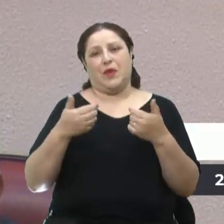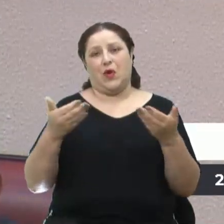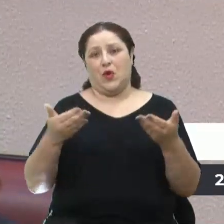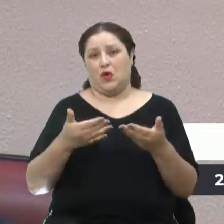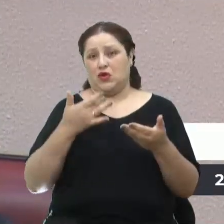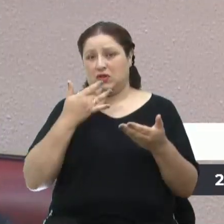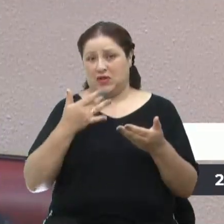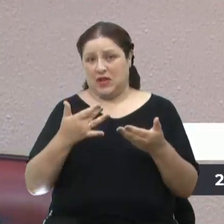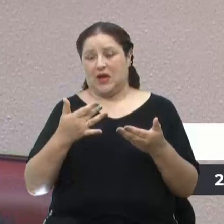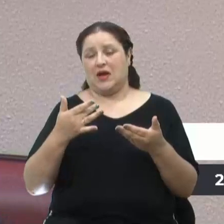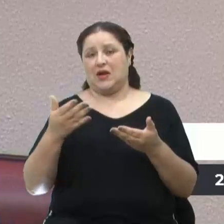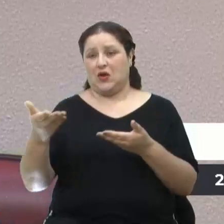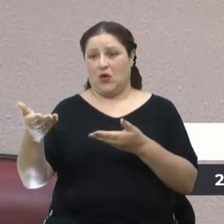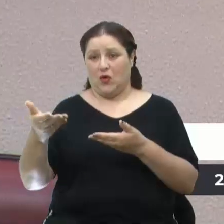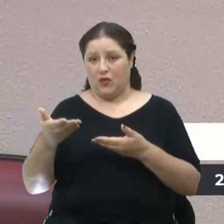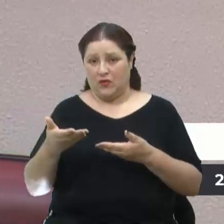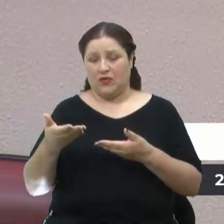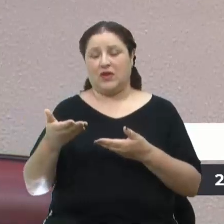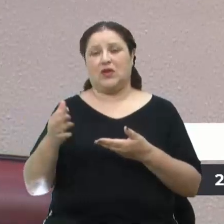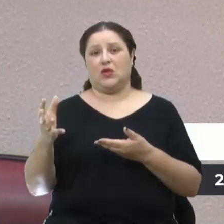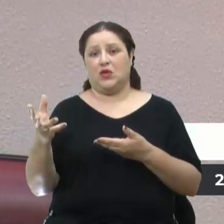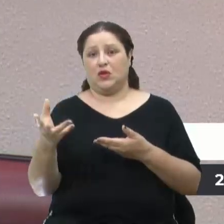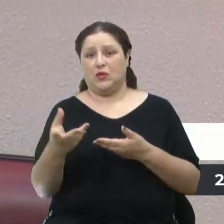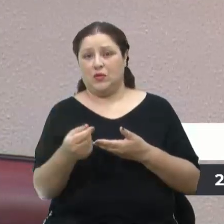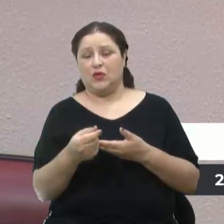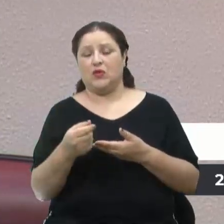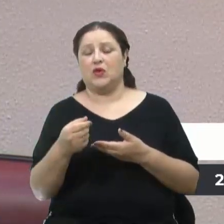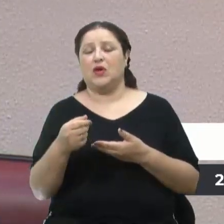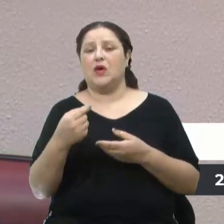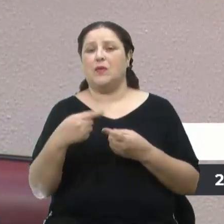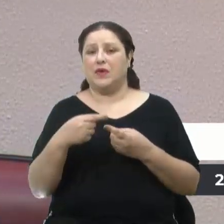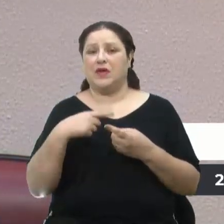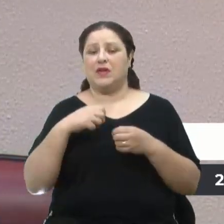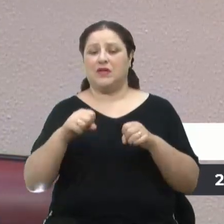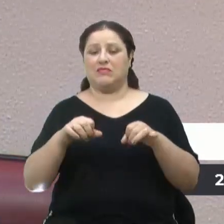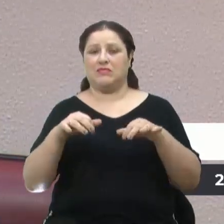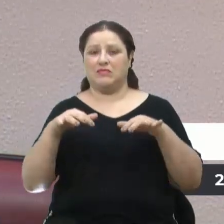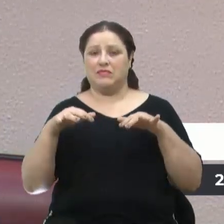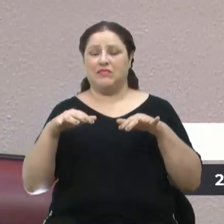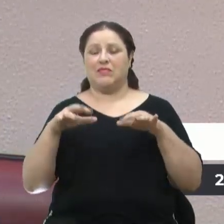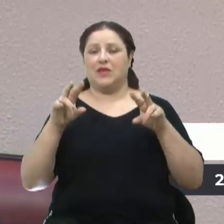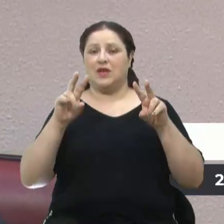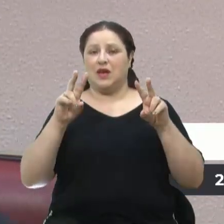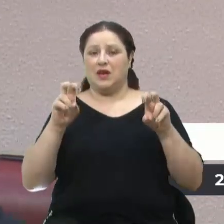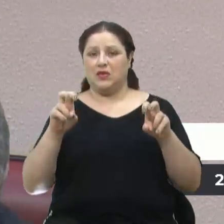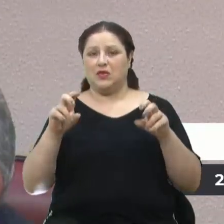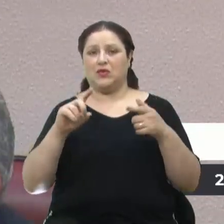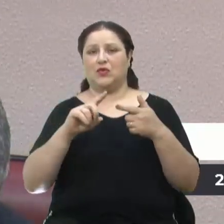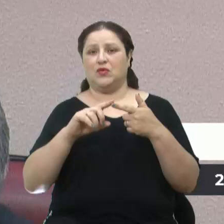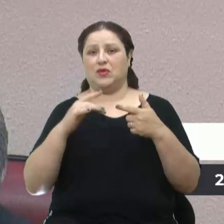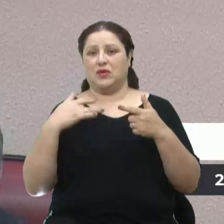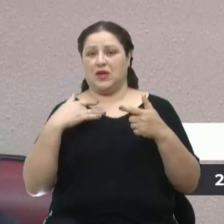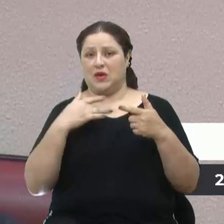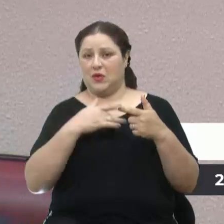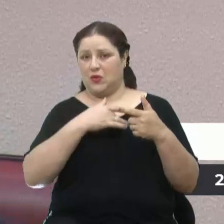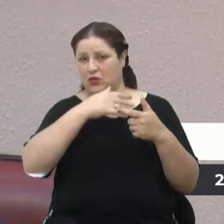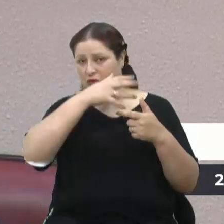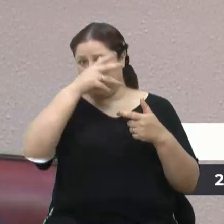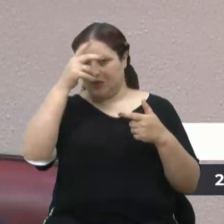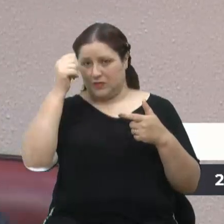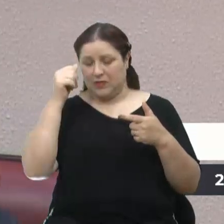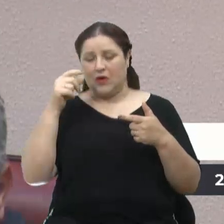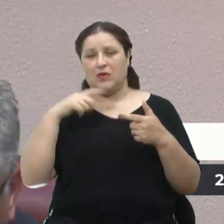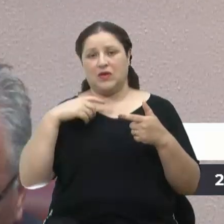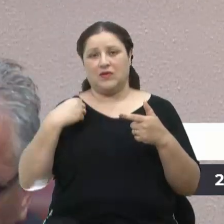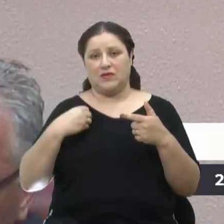justamente assuntos, saúde municipal, e teremos a presença dos hospitais que atendem pelo